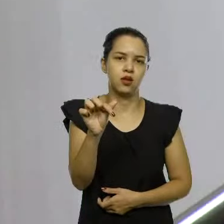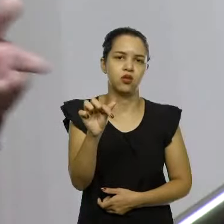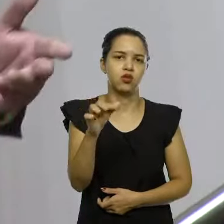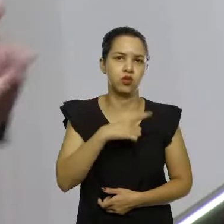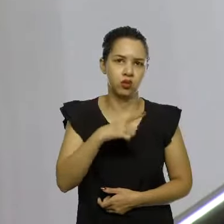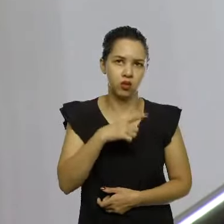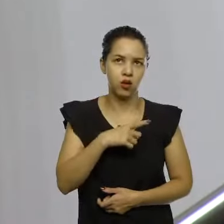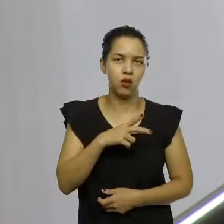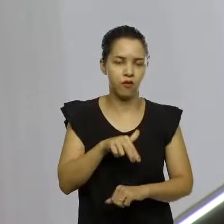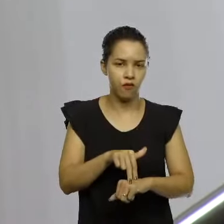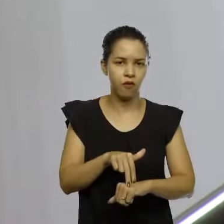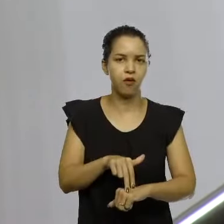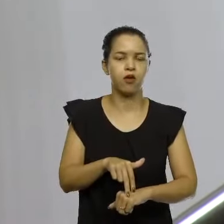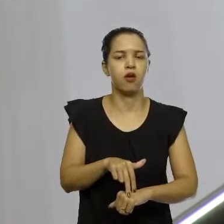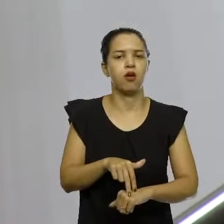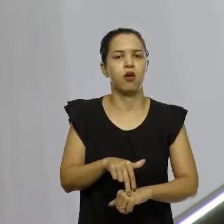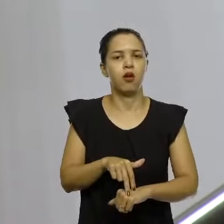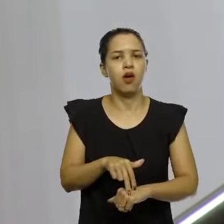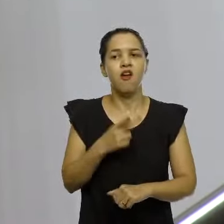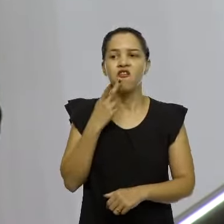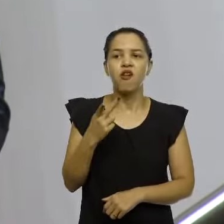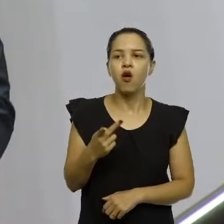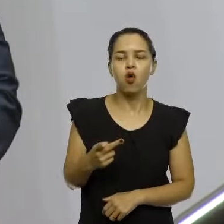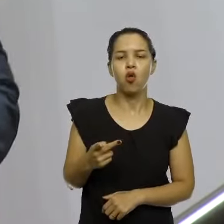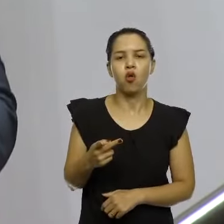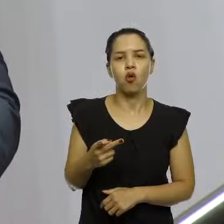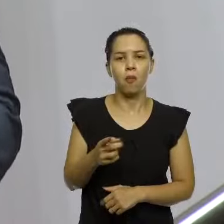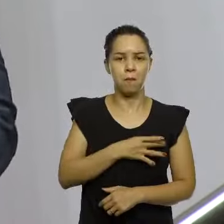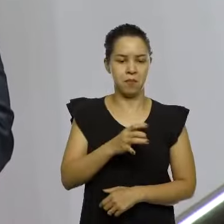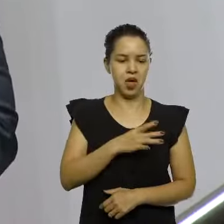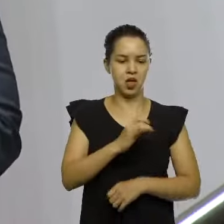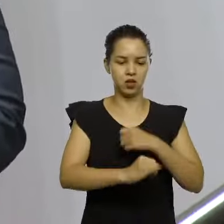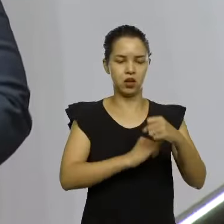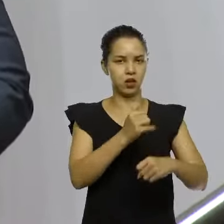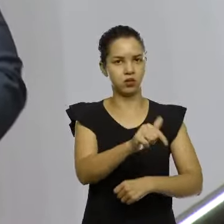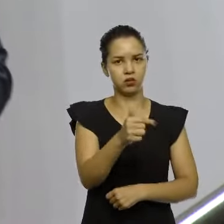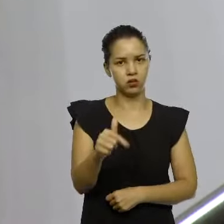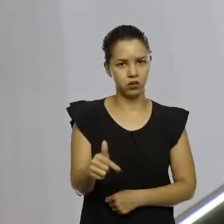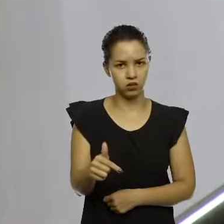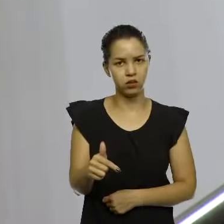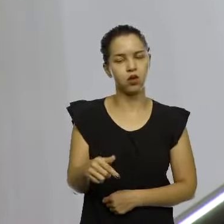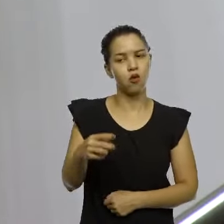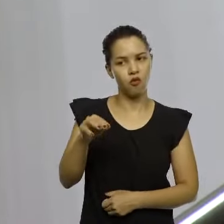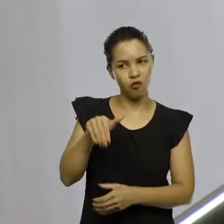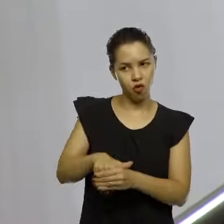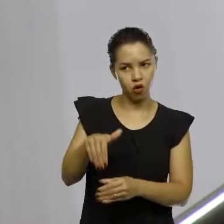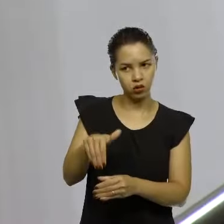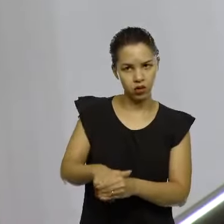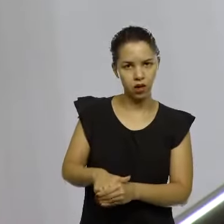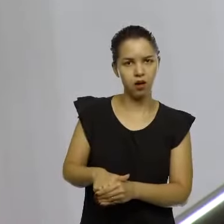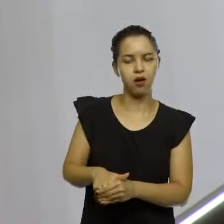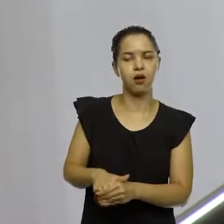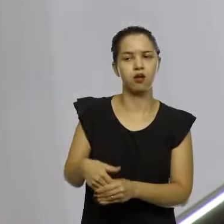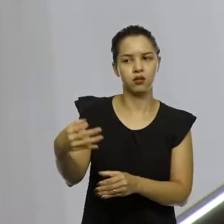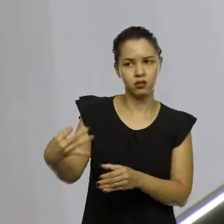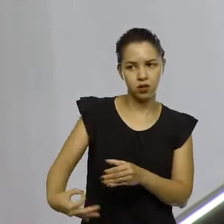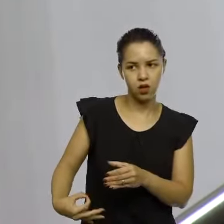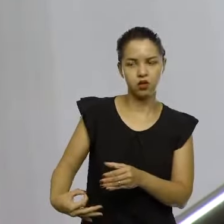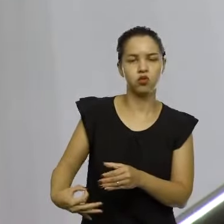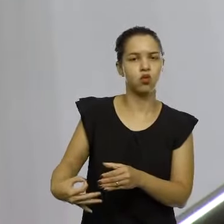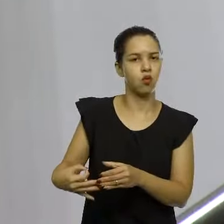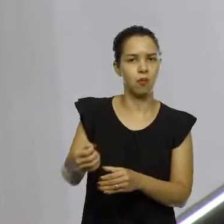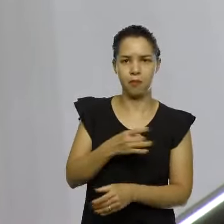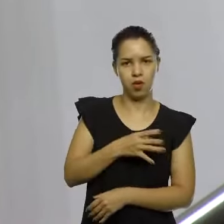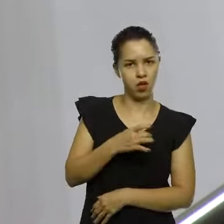Eu já escutei Valentão aqui dizer que não tem. Então, também, não tenha medo de votar da forma que acha melhor. Eu represento